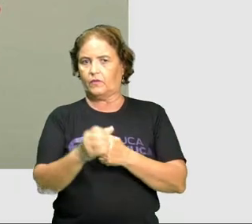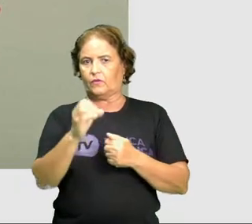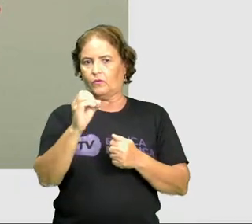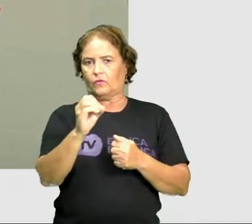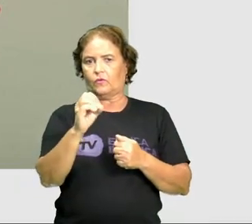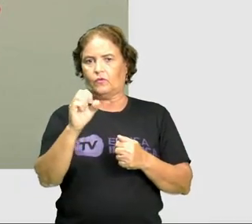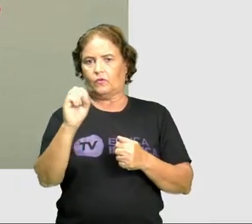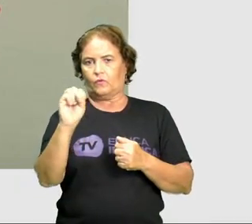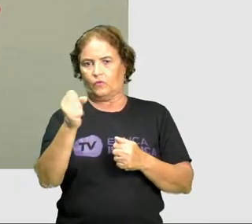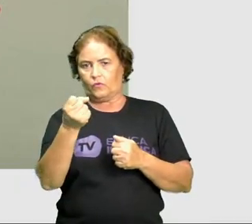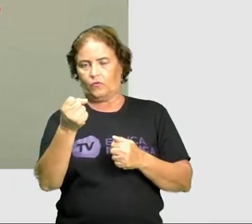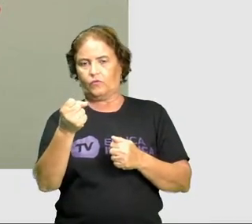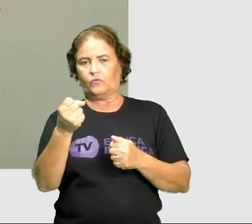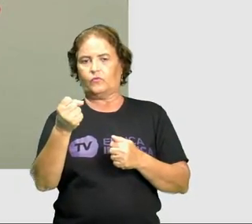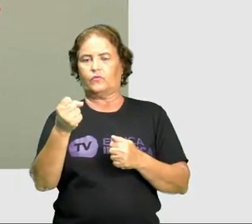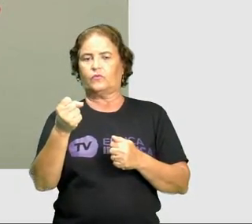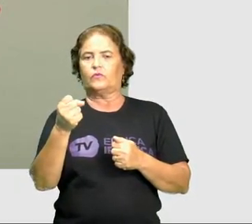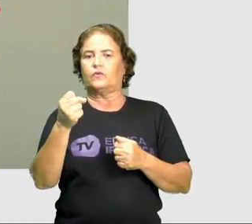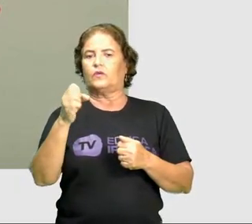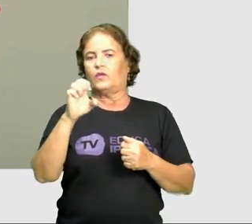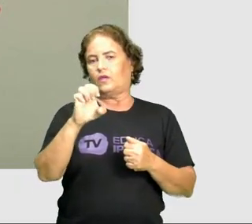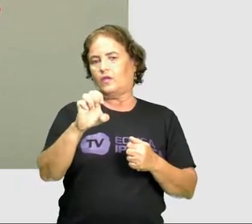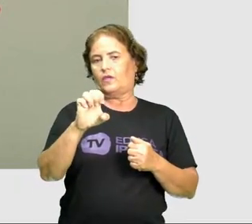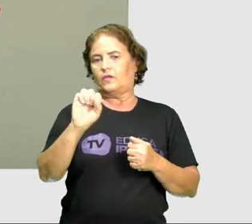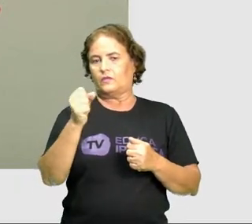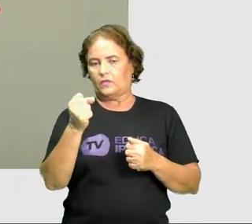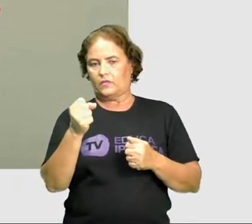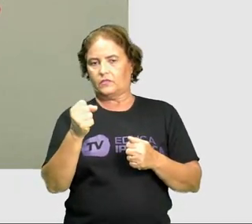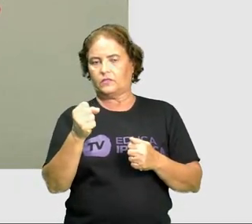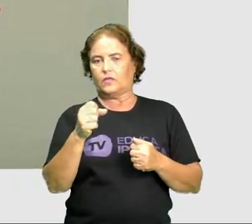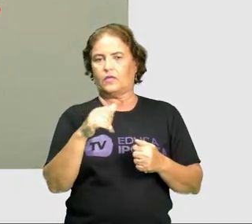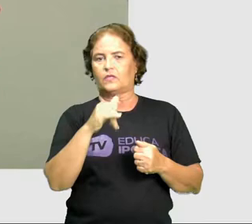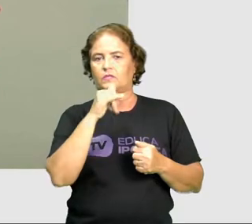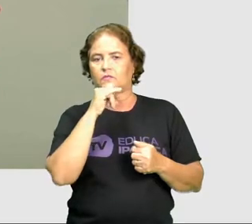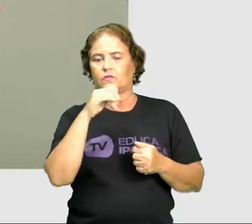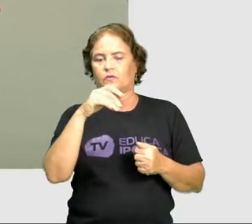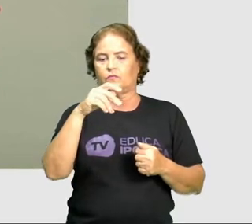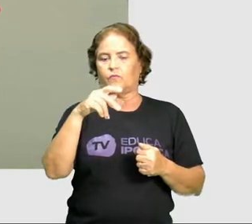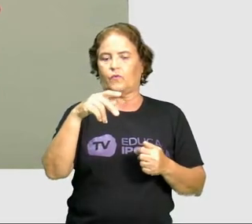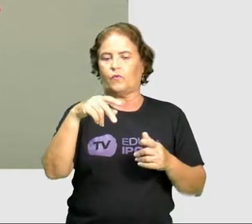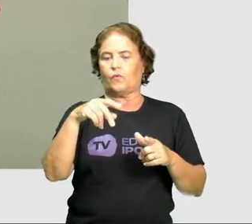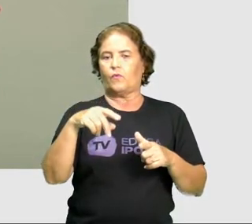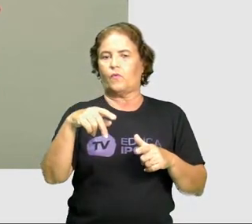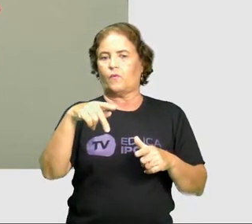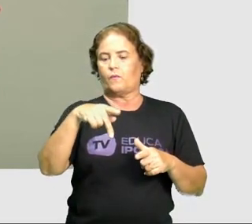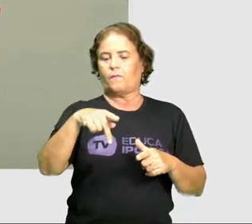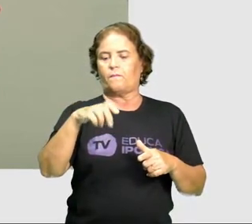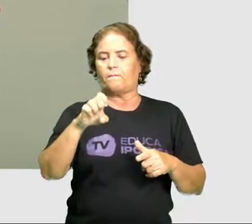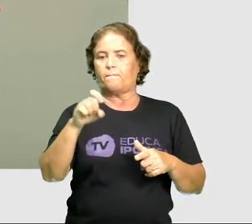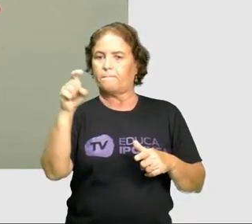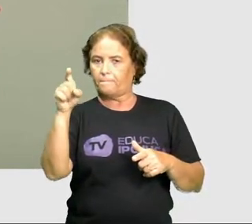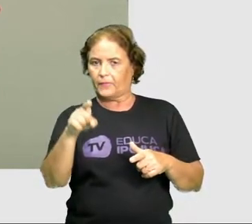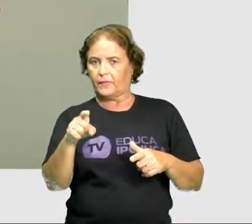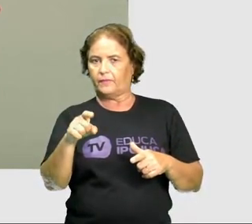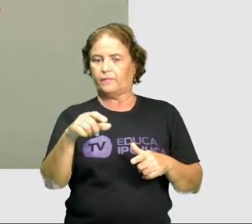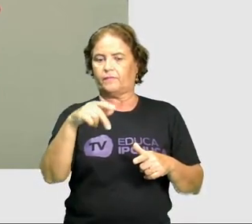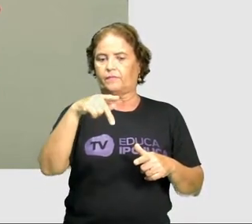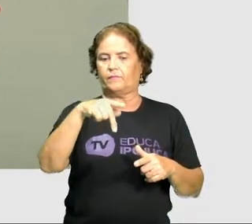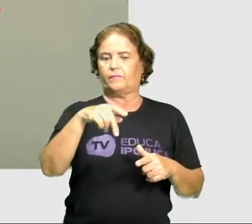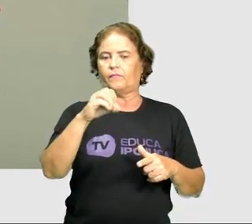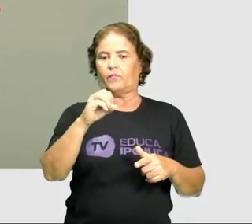tipo PÓ, tá? A segunda regra, palavras terminadas em A,